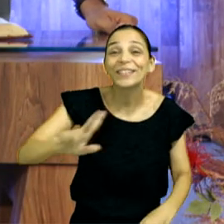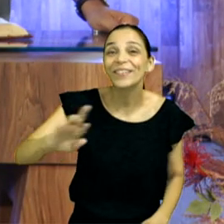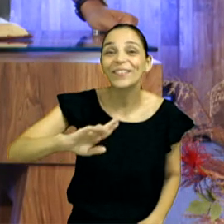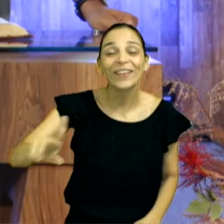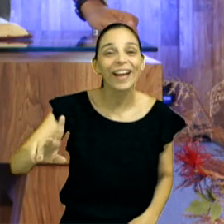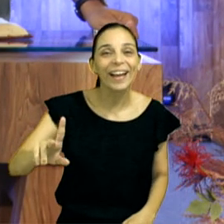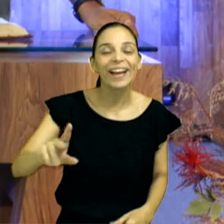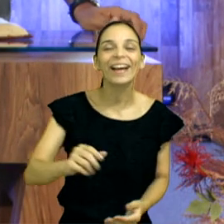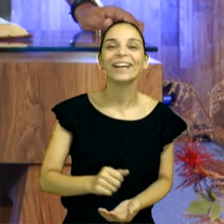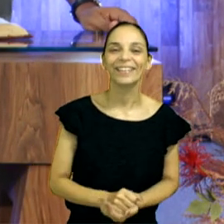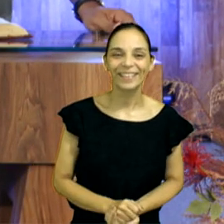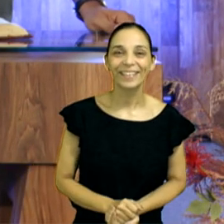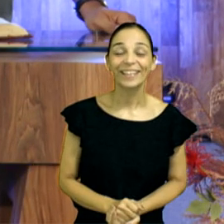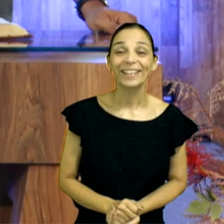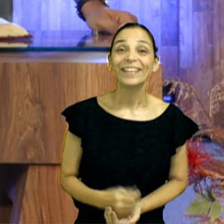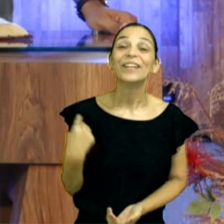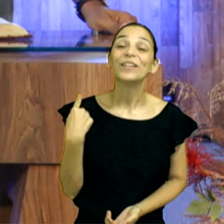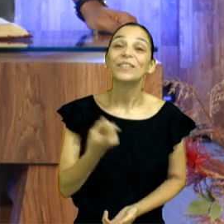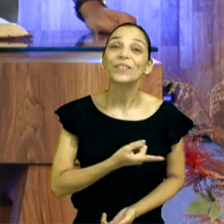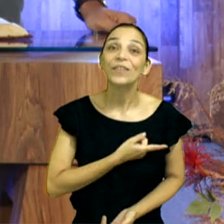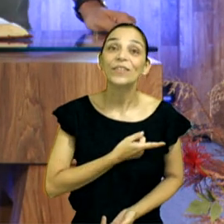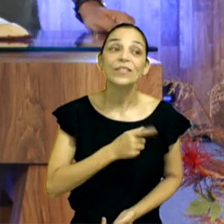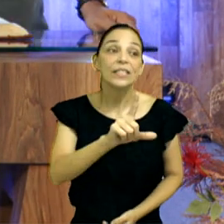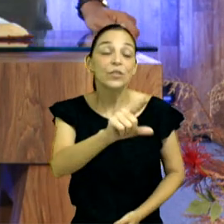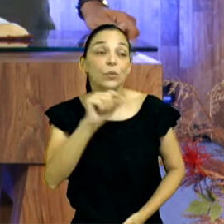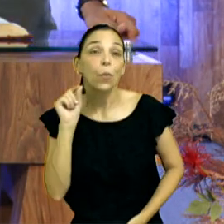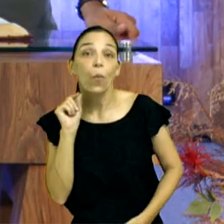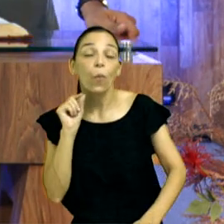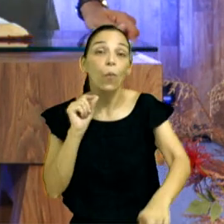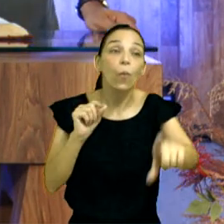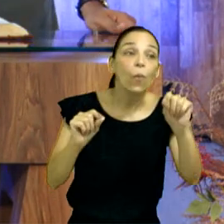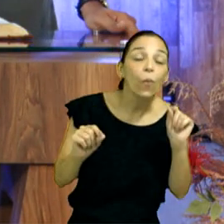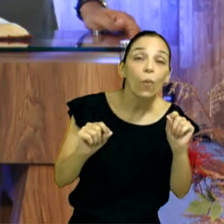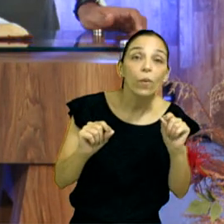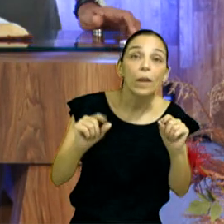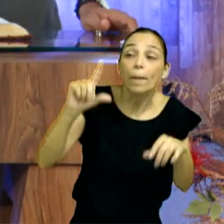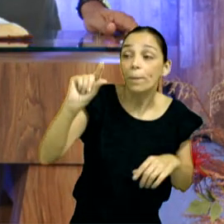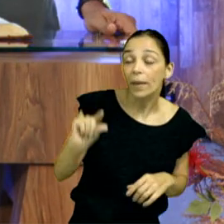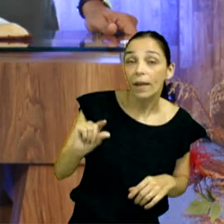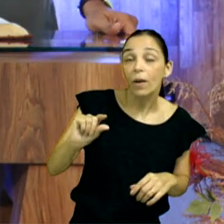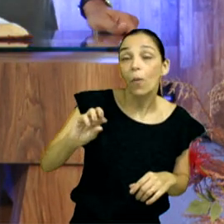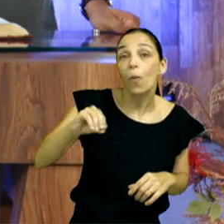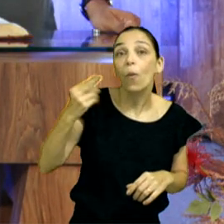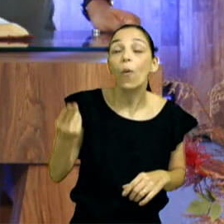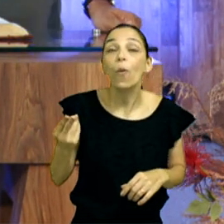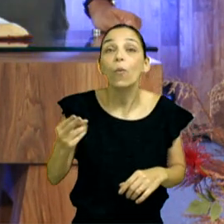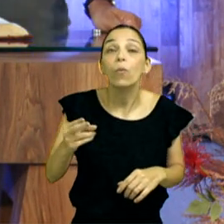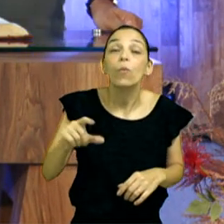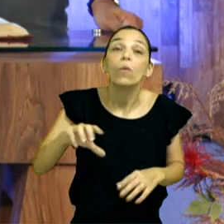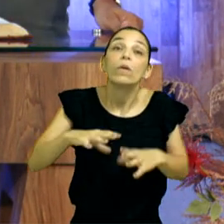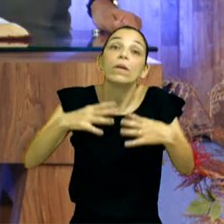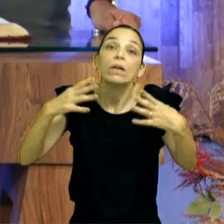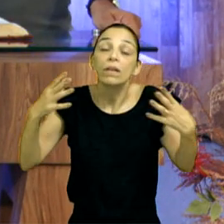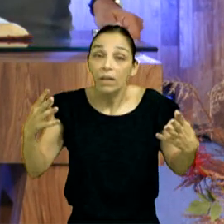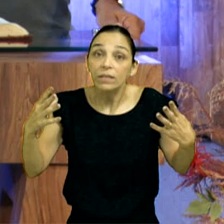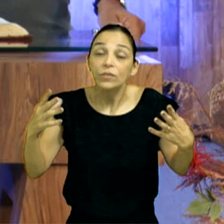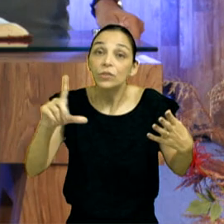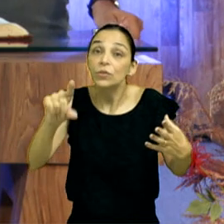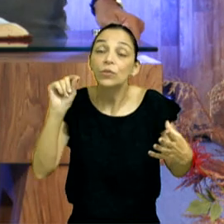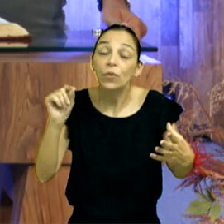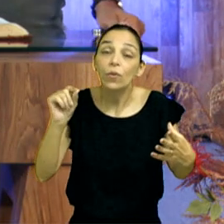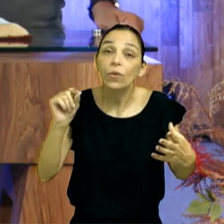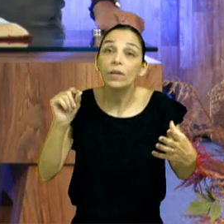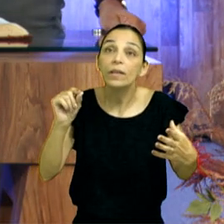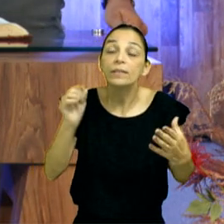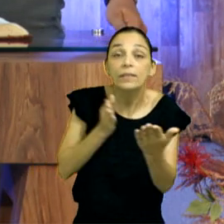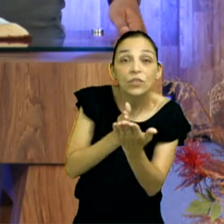ou grandes escolhas que nós fazemos todo dia na direção de Deus ou não. se